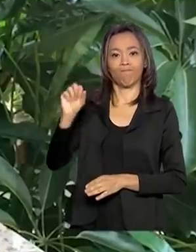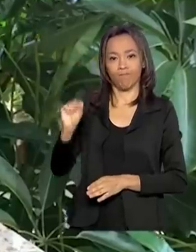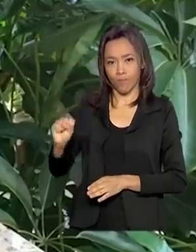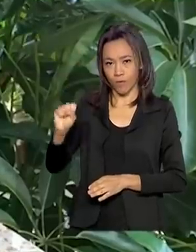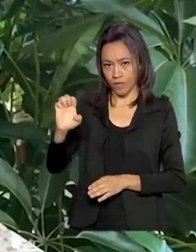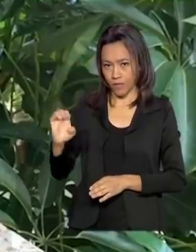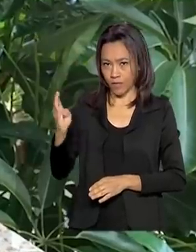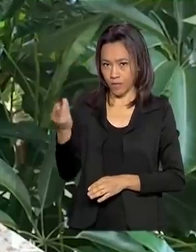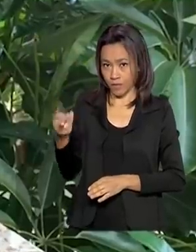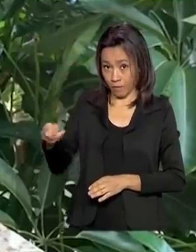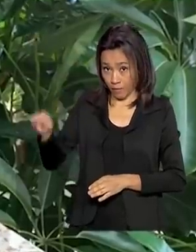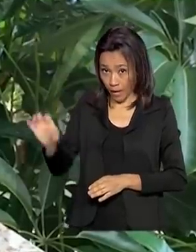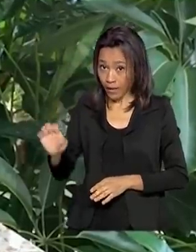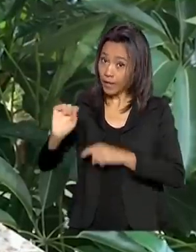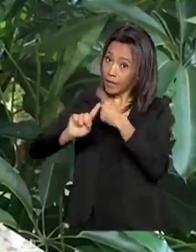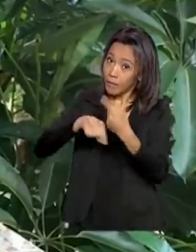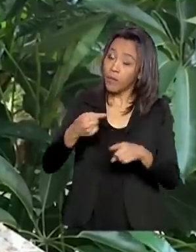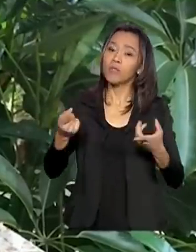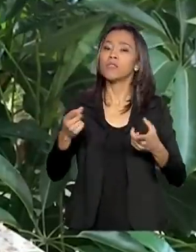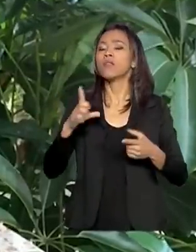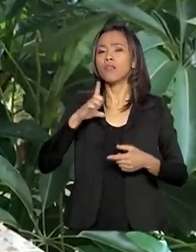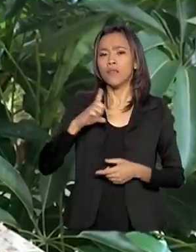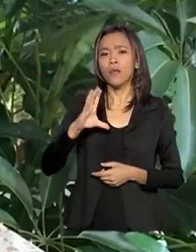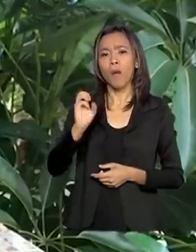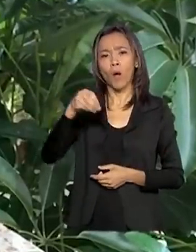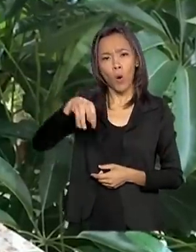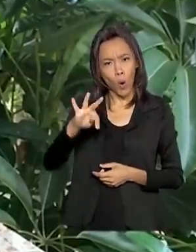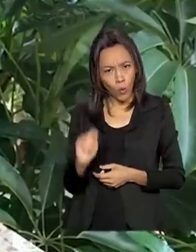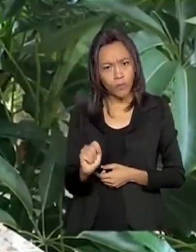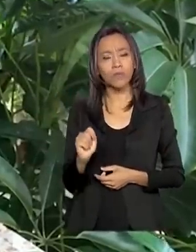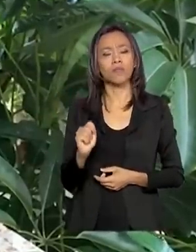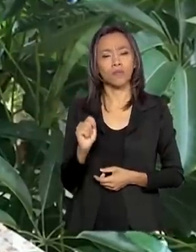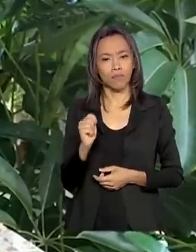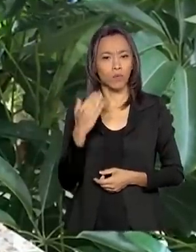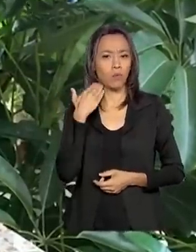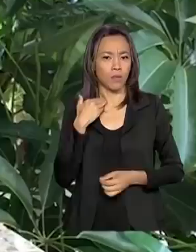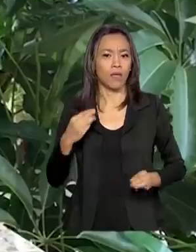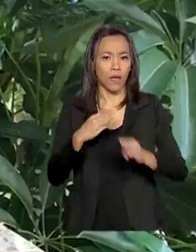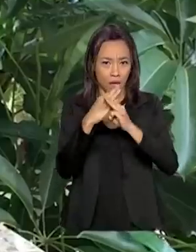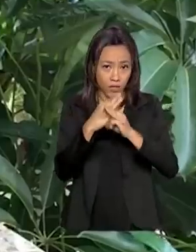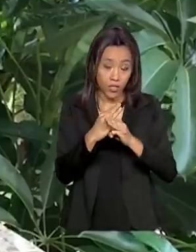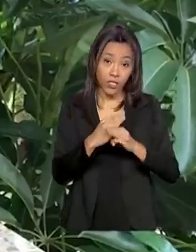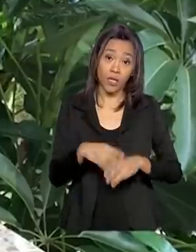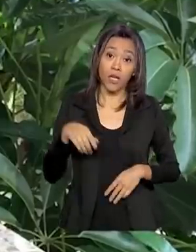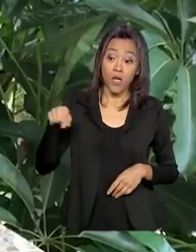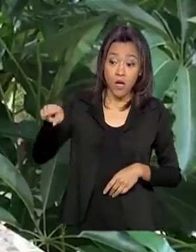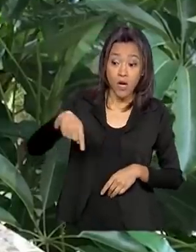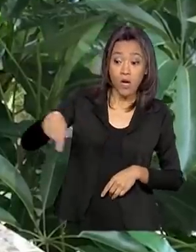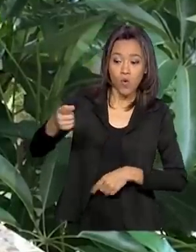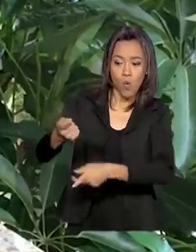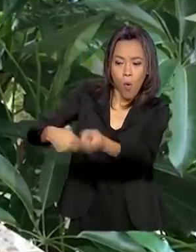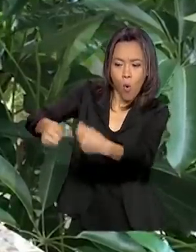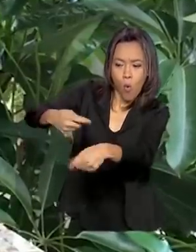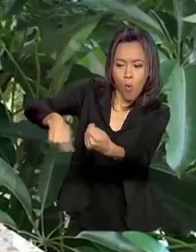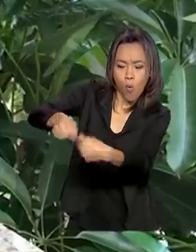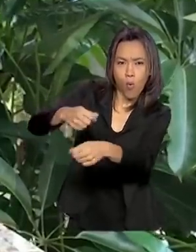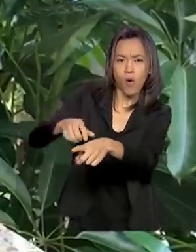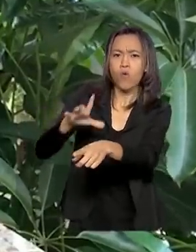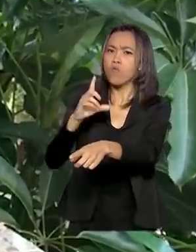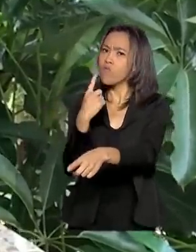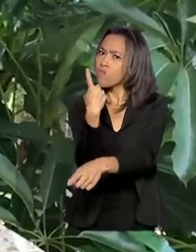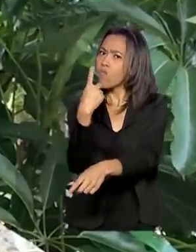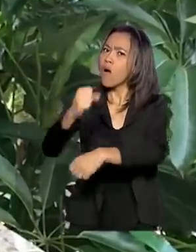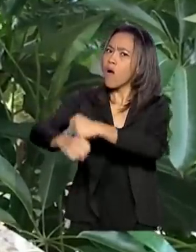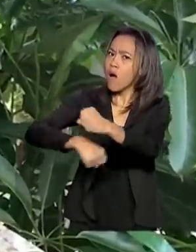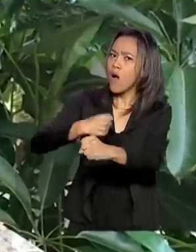na Caixa Econômica, que pode ser obtida online. Os empreendimentos precisam ter pelo menos um ano